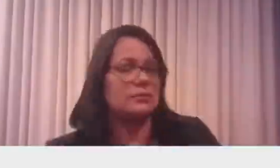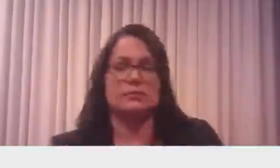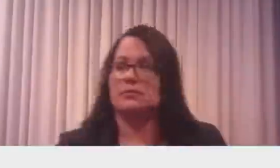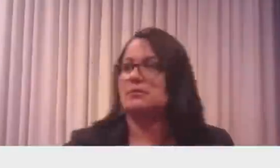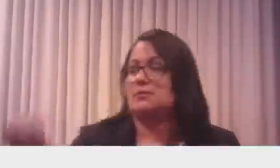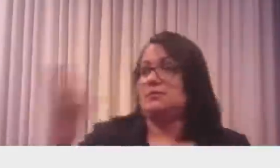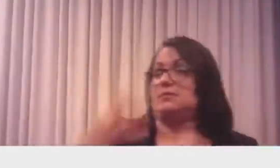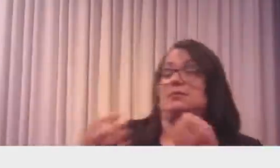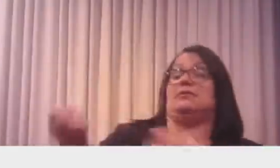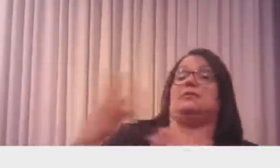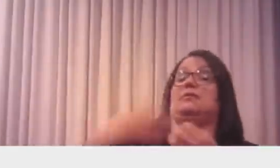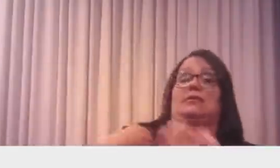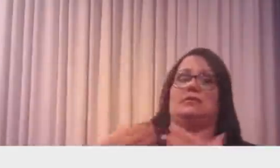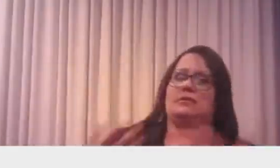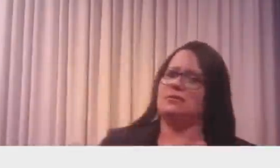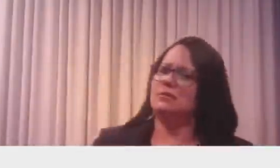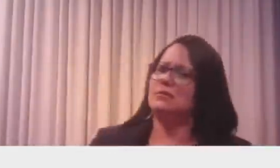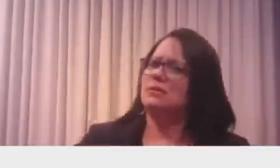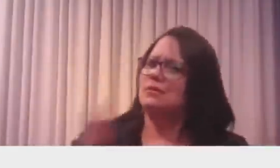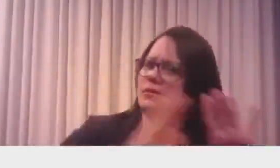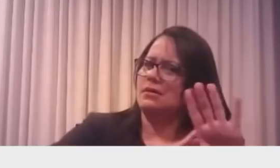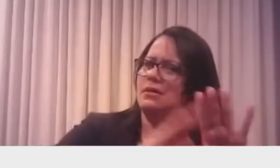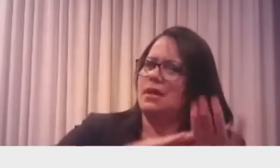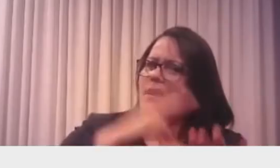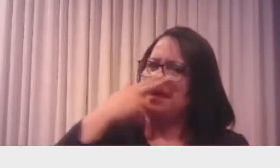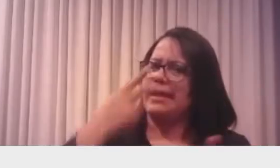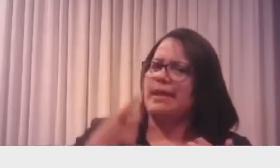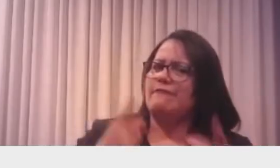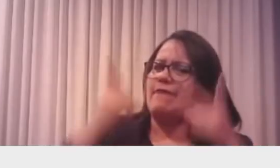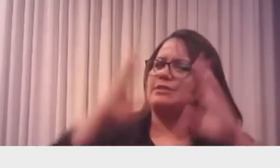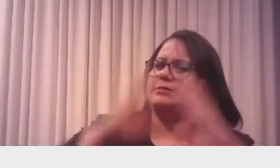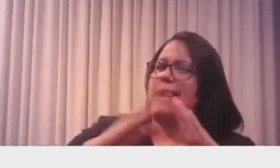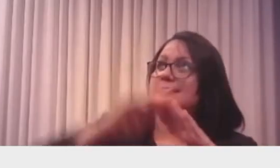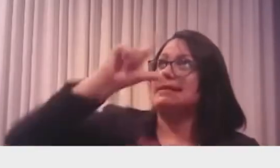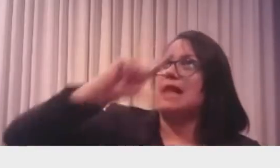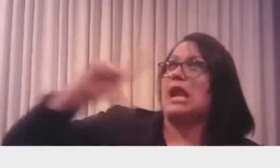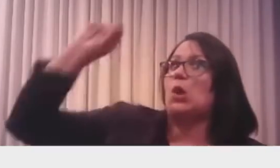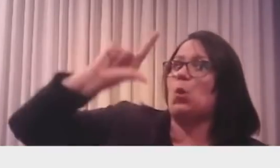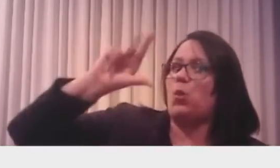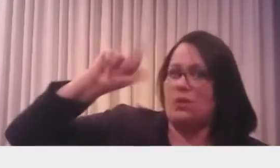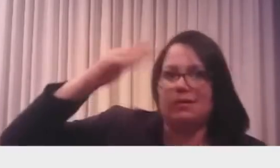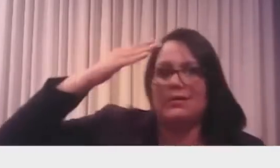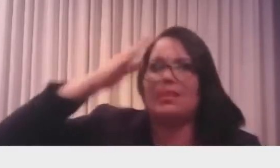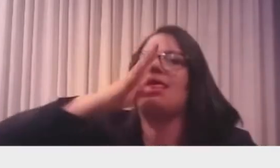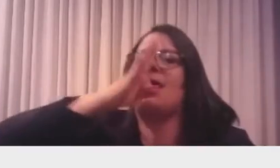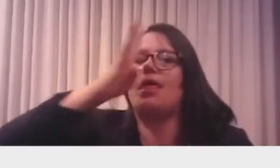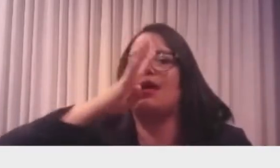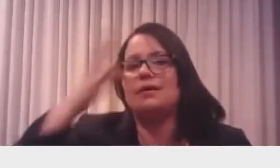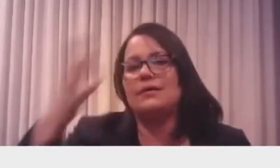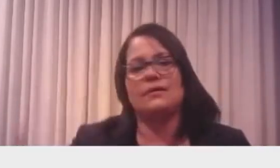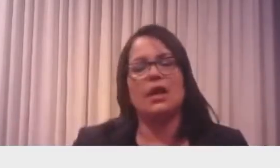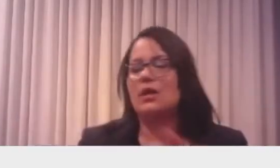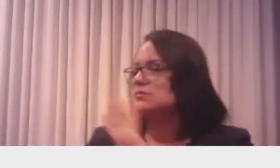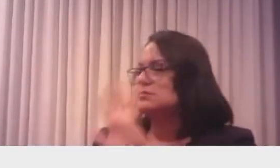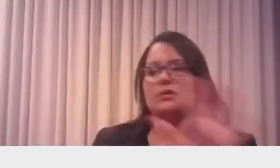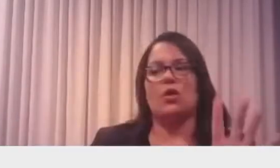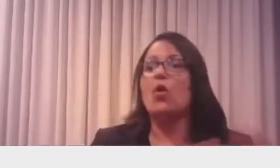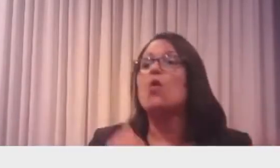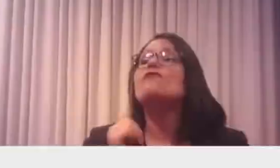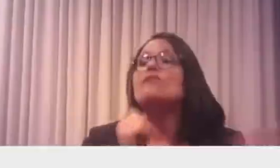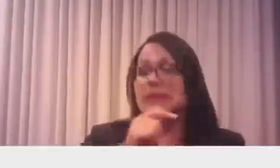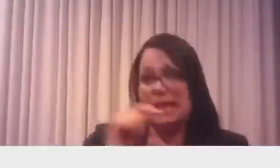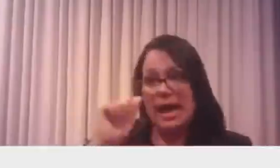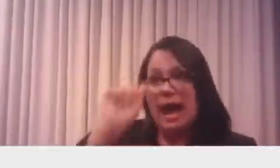vendendo lote na lua, o que eu acertei durante a pandemia? Só compra com a certificação da Anvisa e só paga depois que chega aqui.